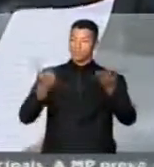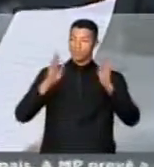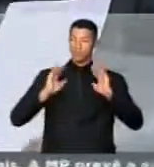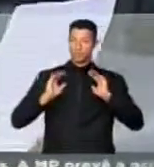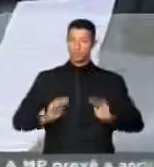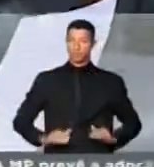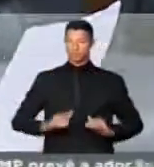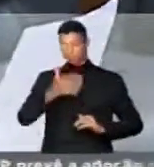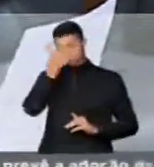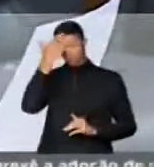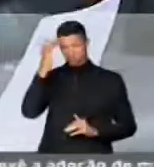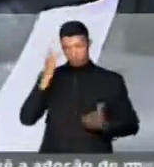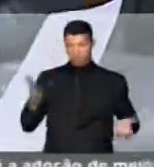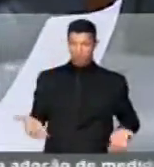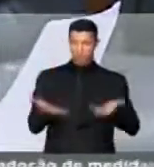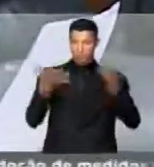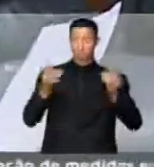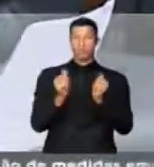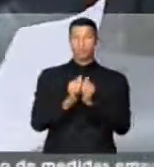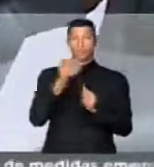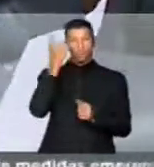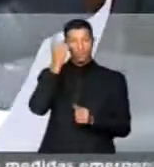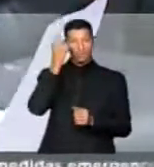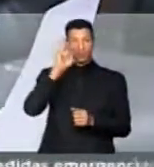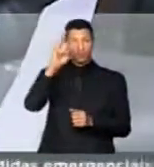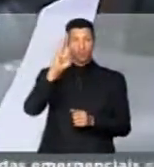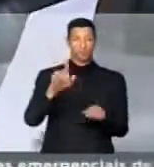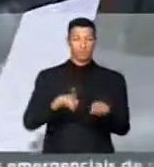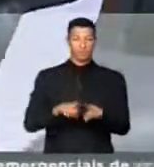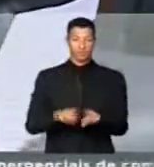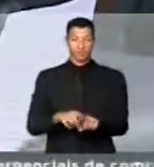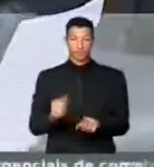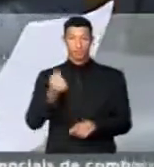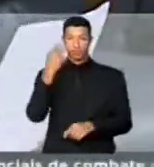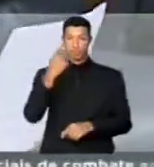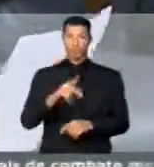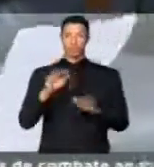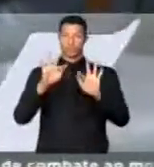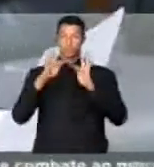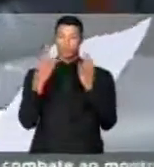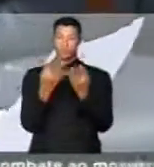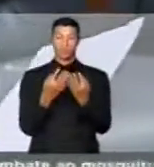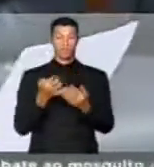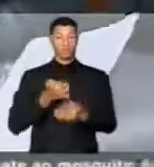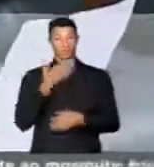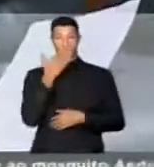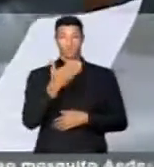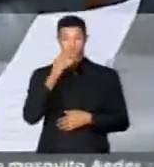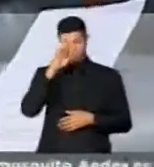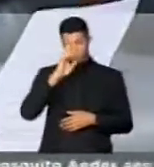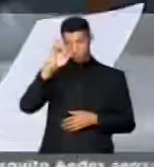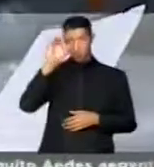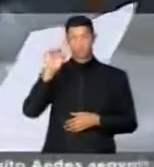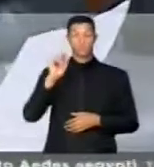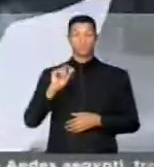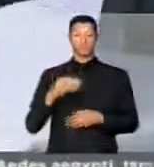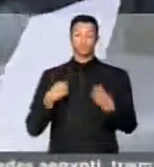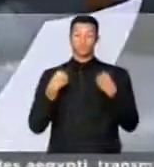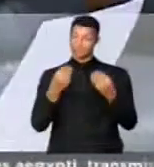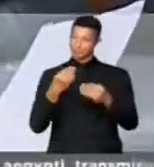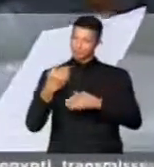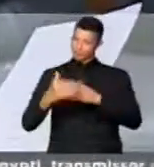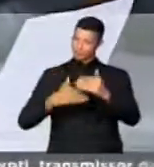cidadania das pessoas com síndrome de Down e suas famílias. Peço aos líderes que demos